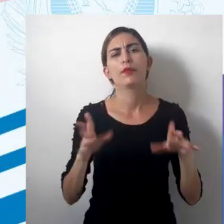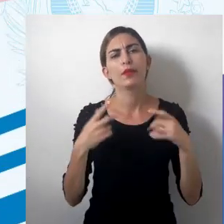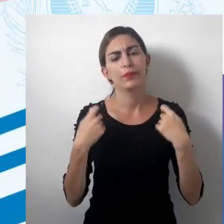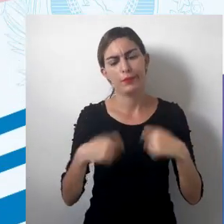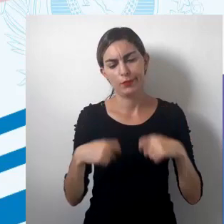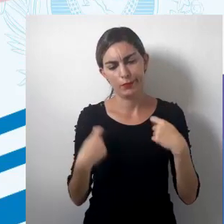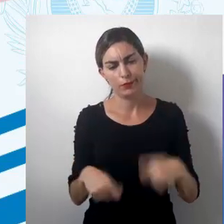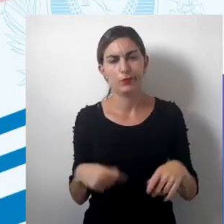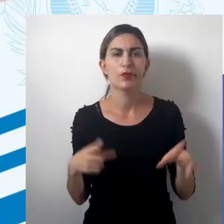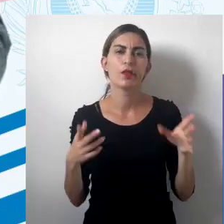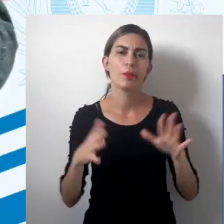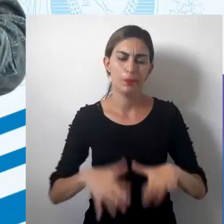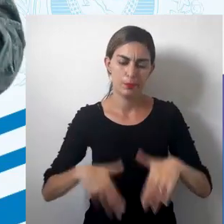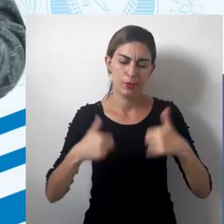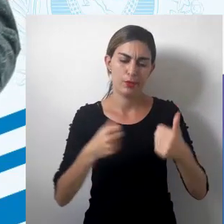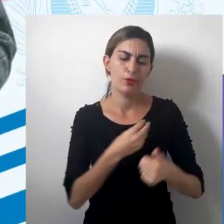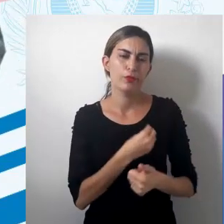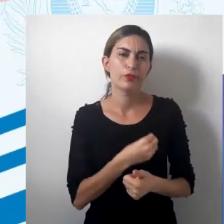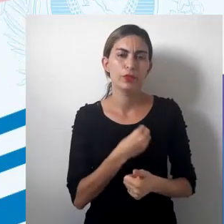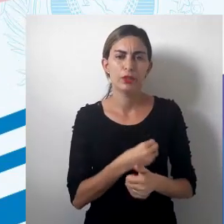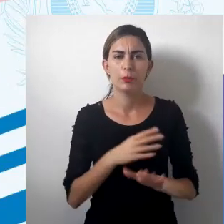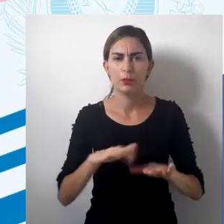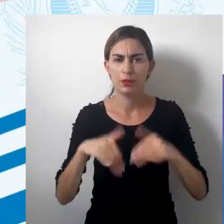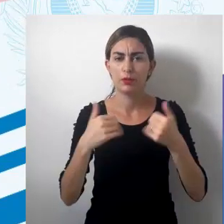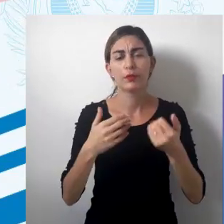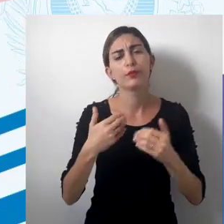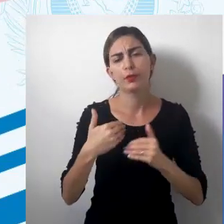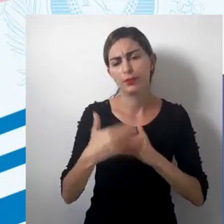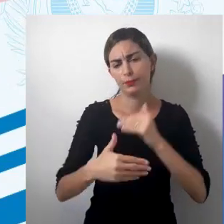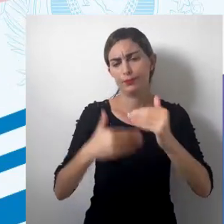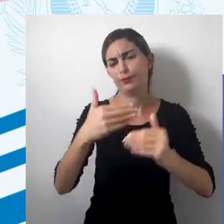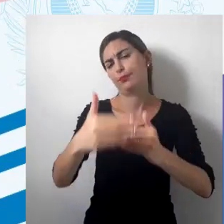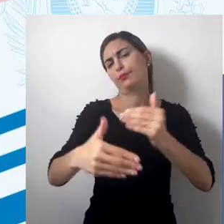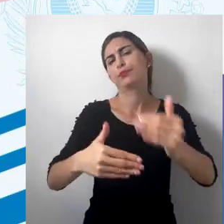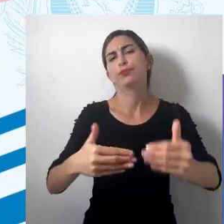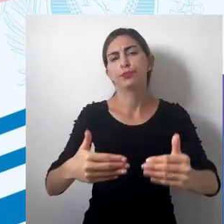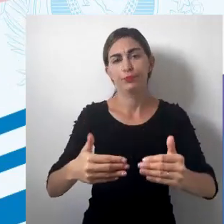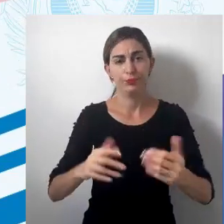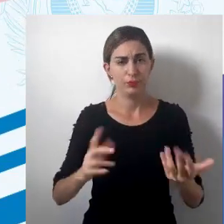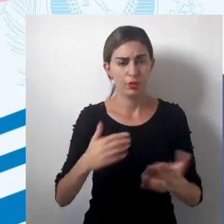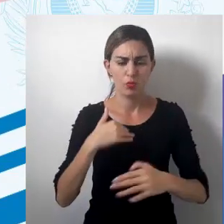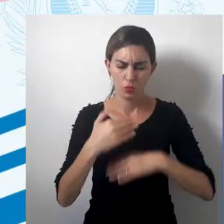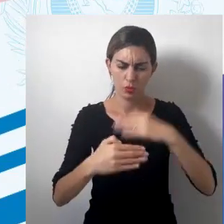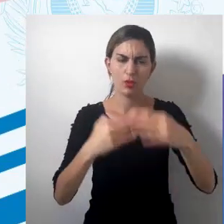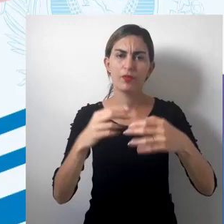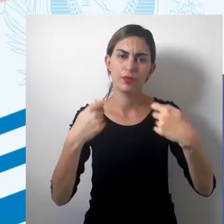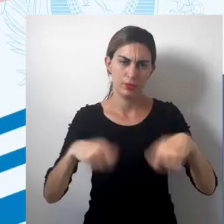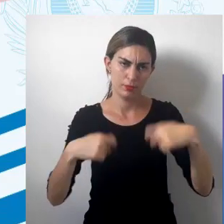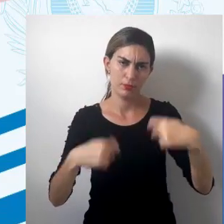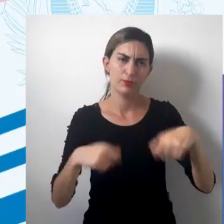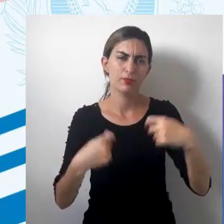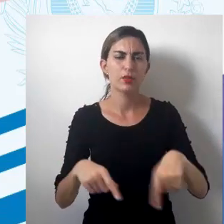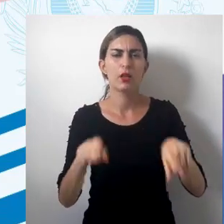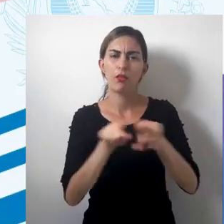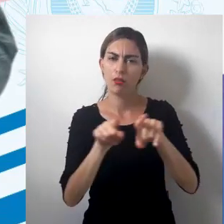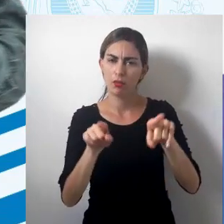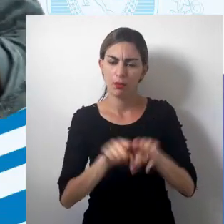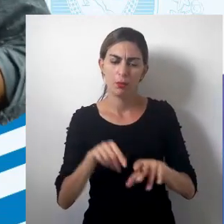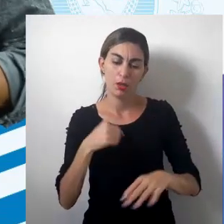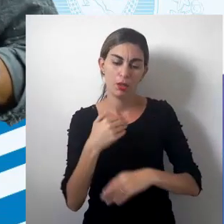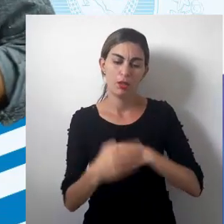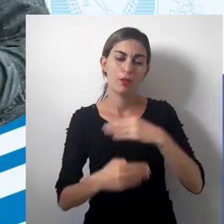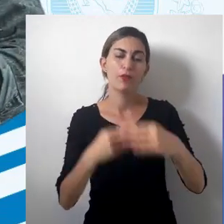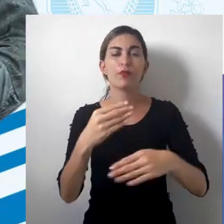necessidade de melhores condições de vida, isso daí vai avançando. E, com o avanço dessas necessidades, também